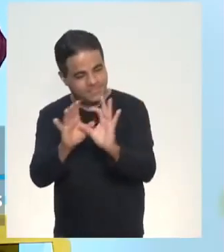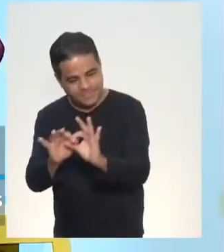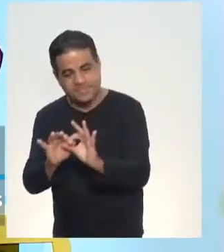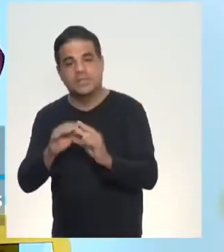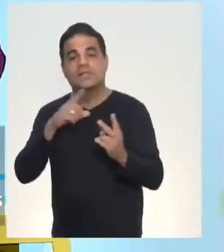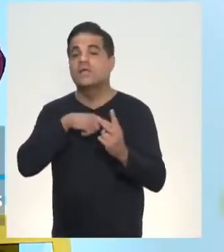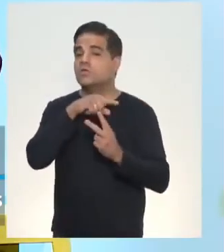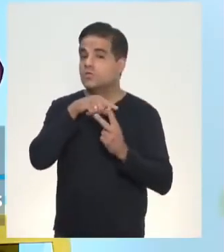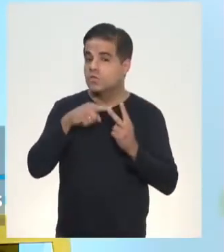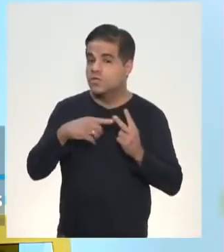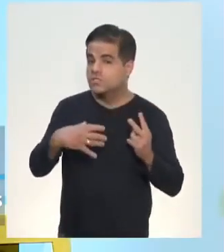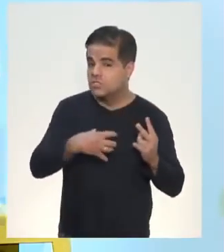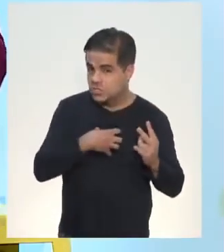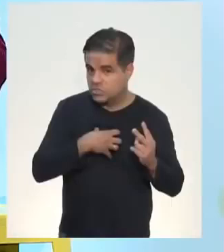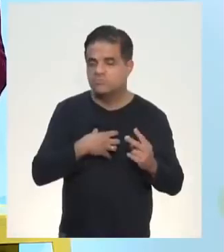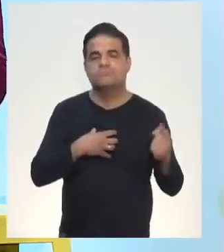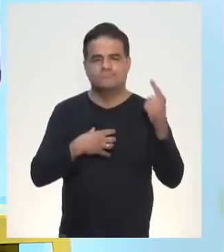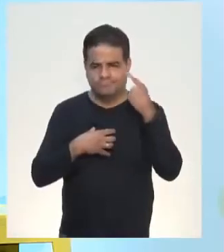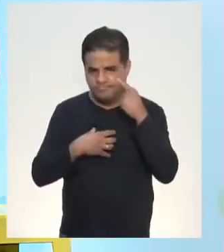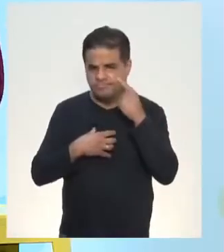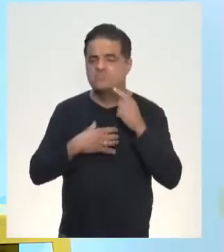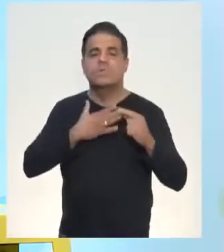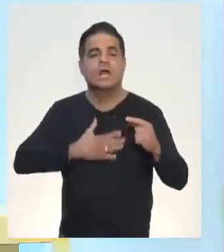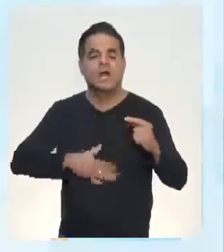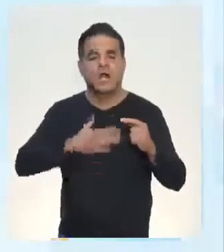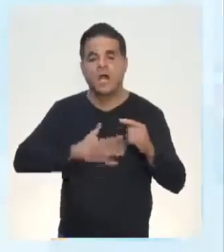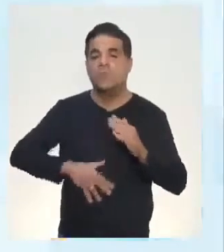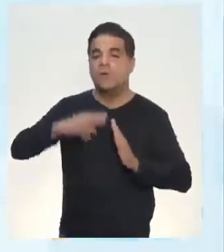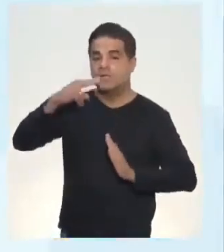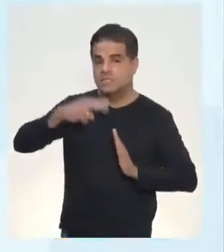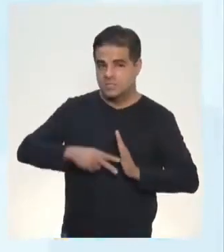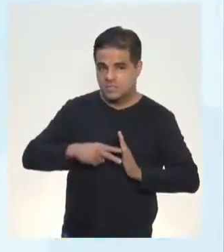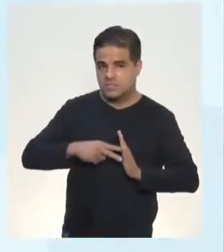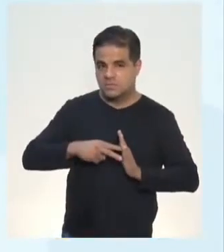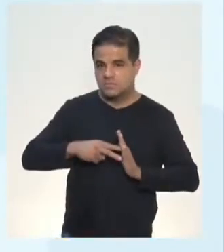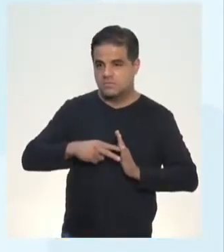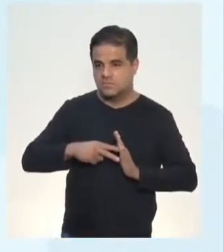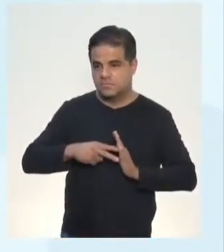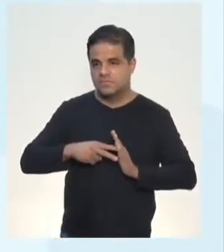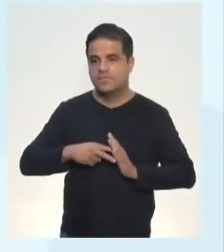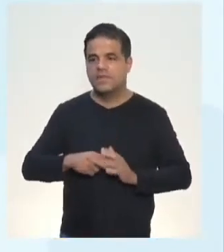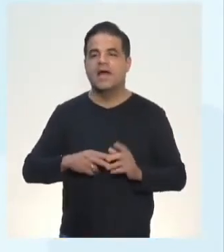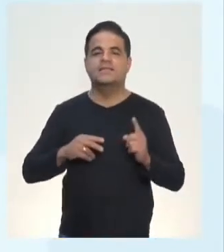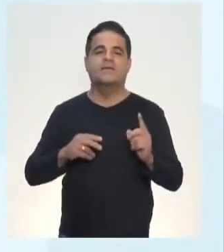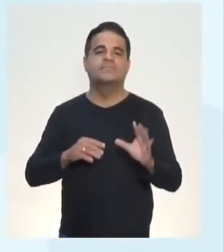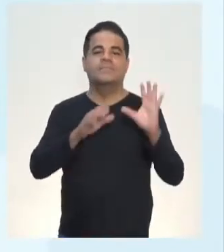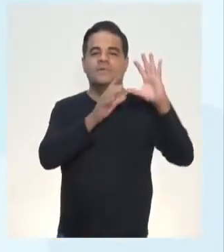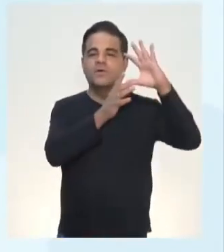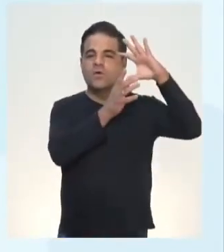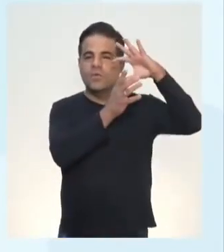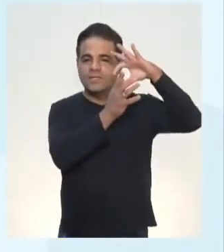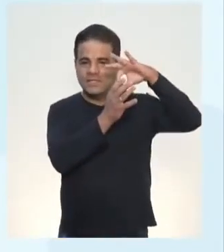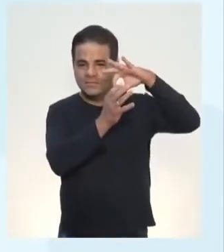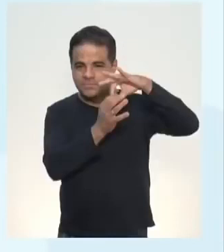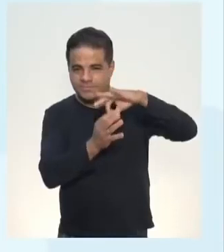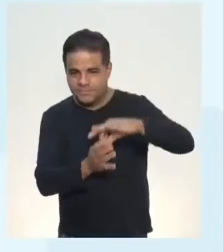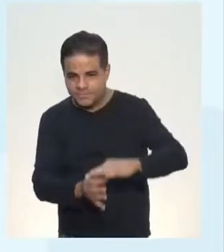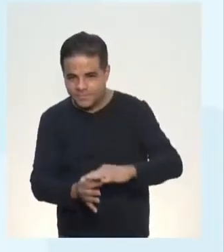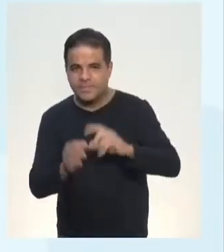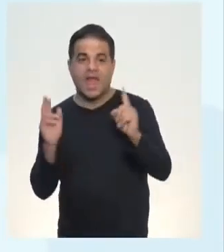dois tipos. Então, com bastante calma ler aqui as definições para vocês. A coesão